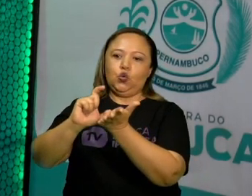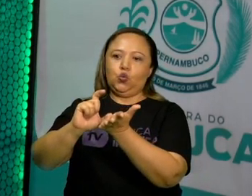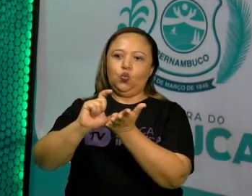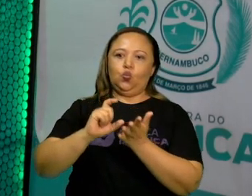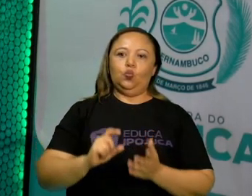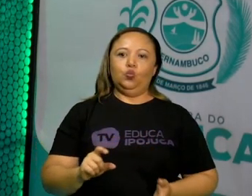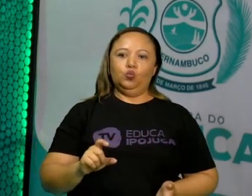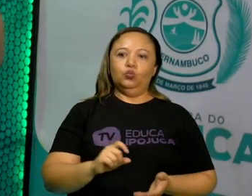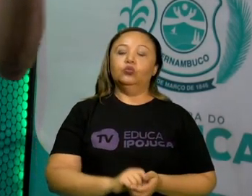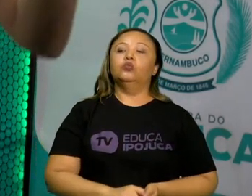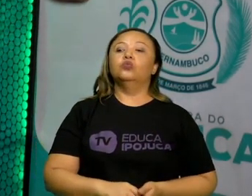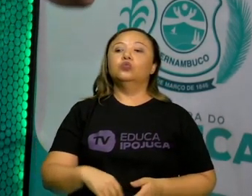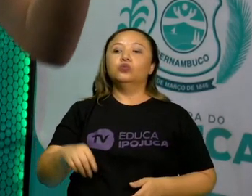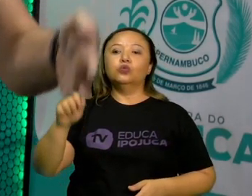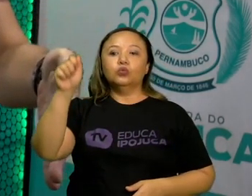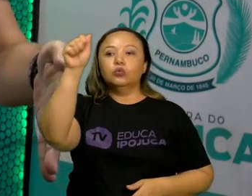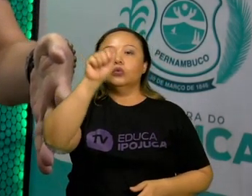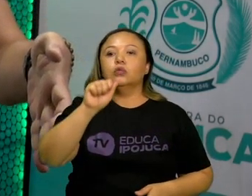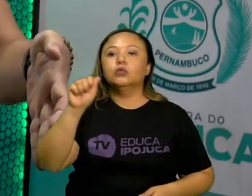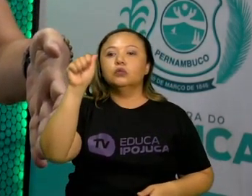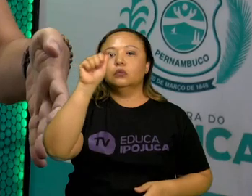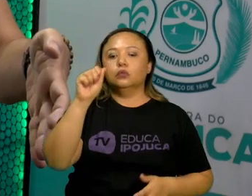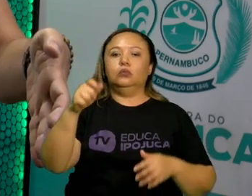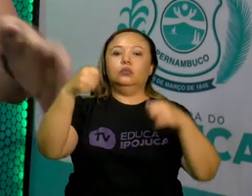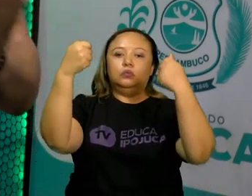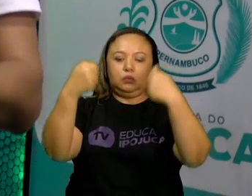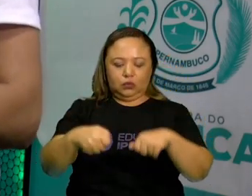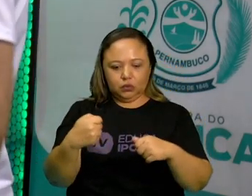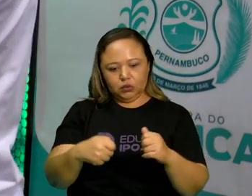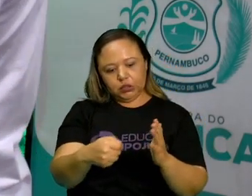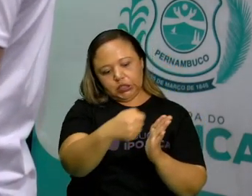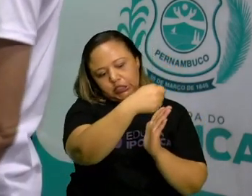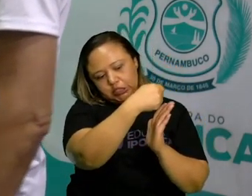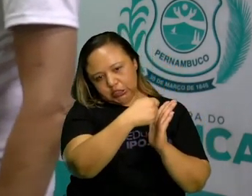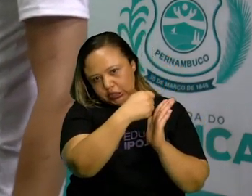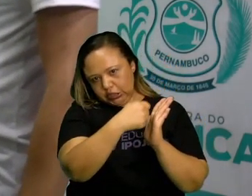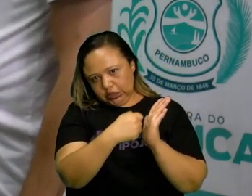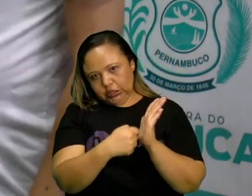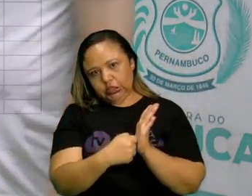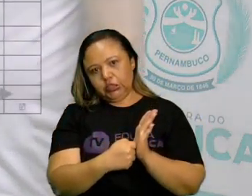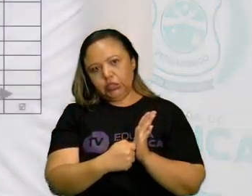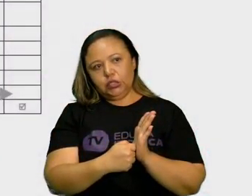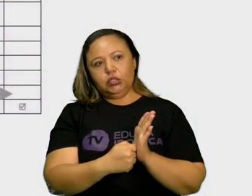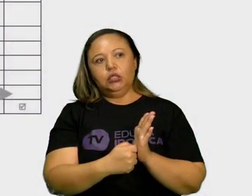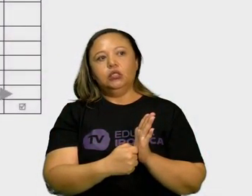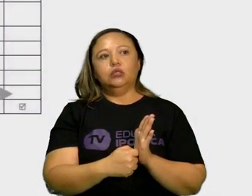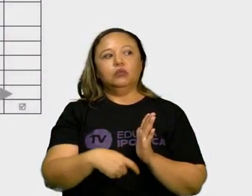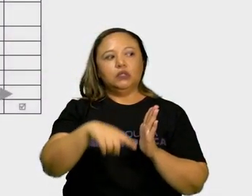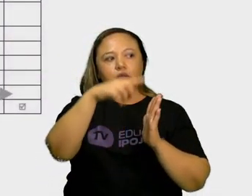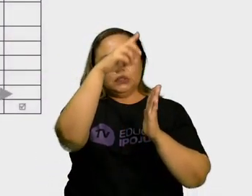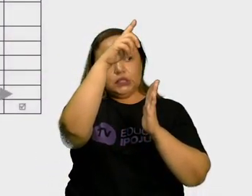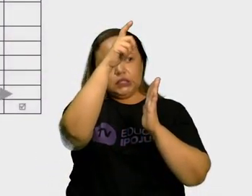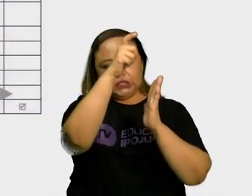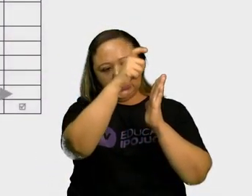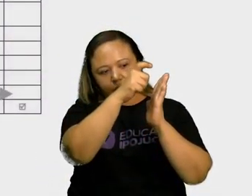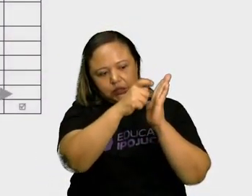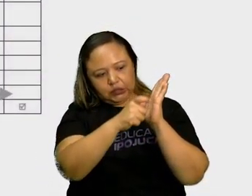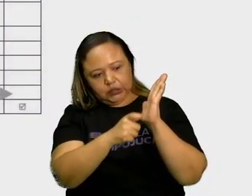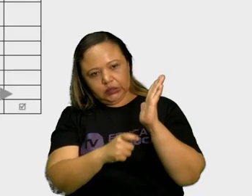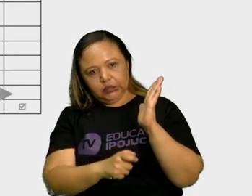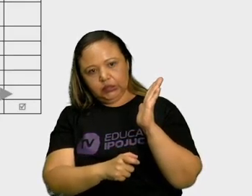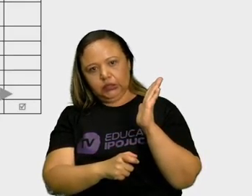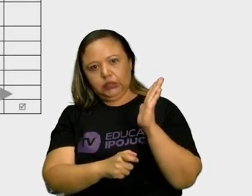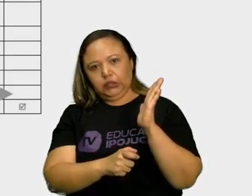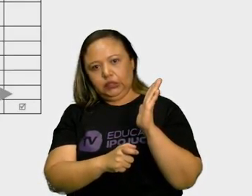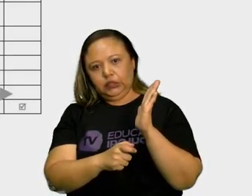atores e atrizes, isso tem que estar nesse orçamento. E você vai fazer uma planilha, ok? Que vai discriminar